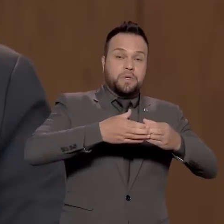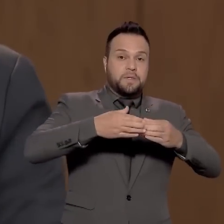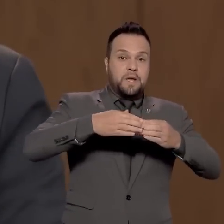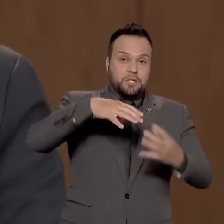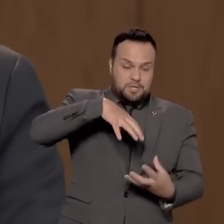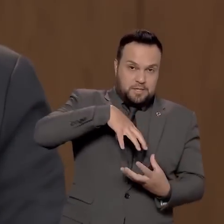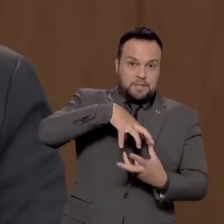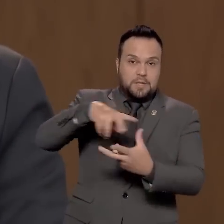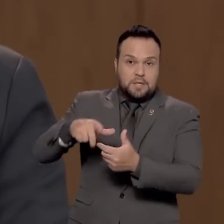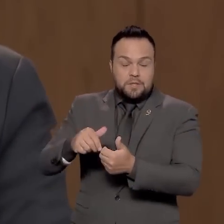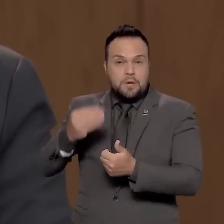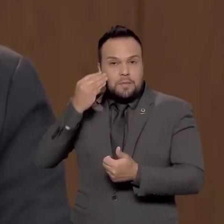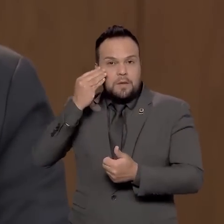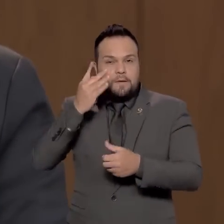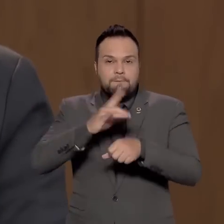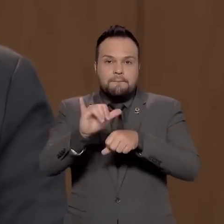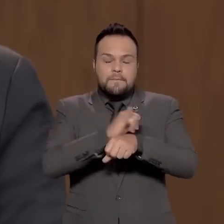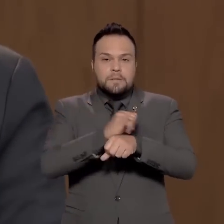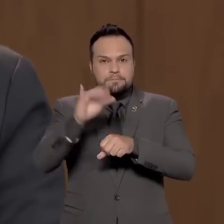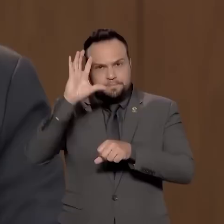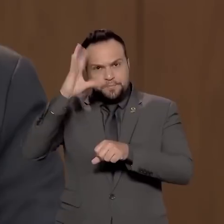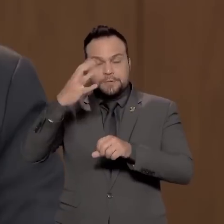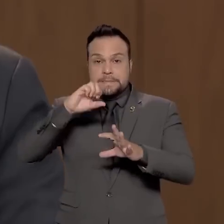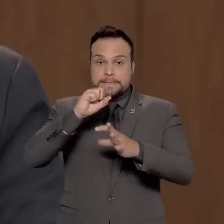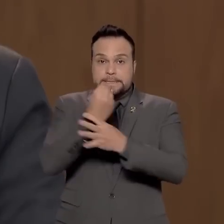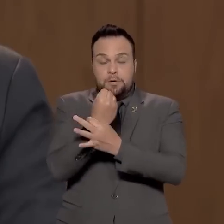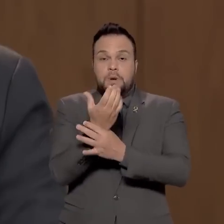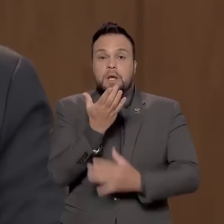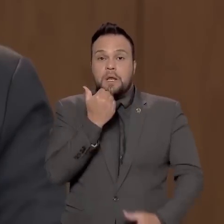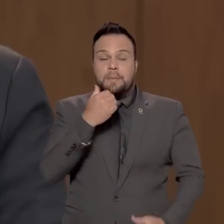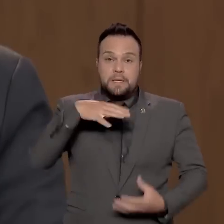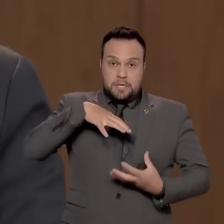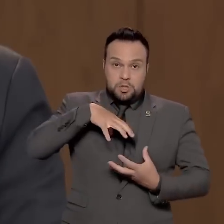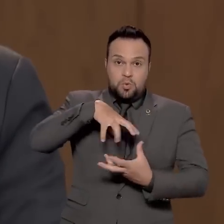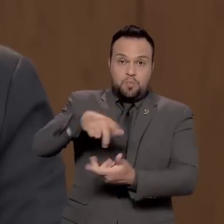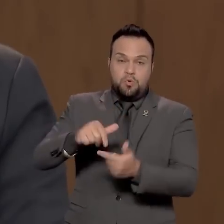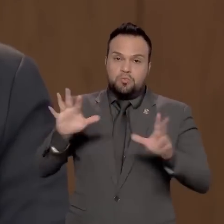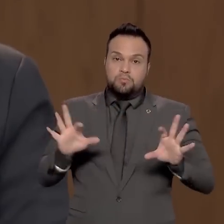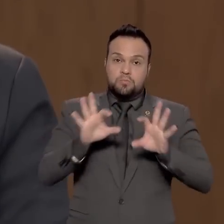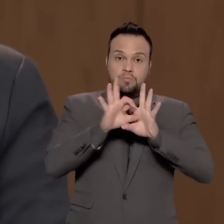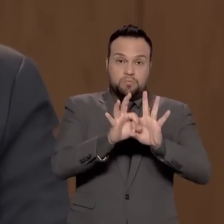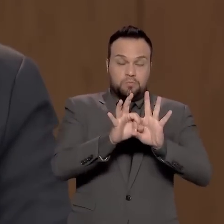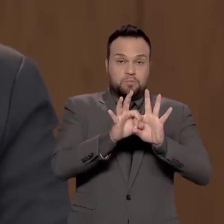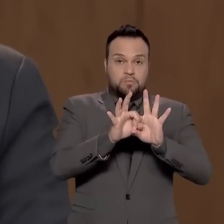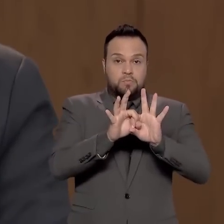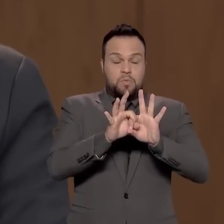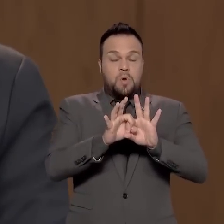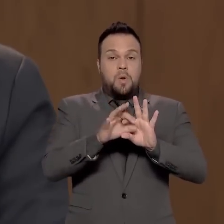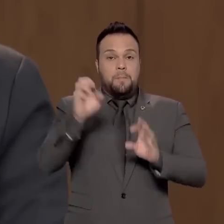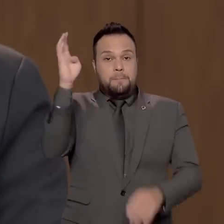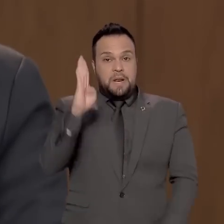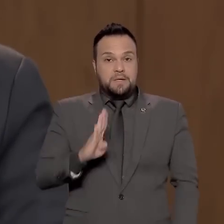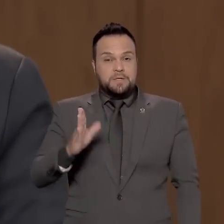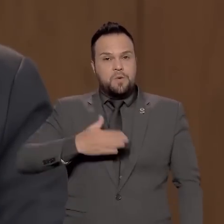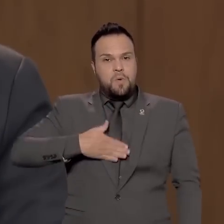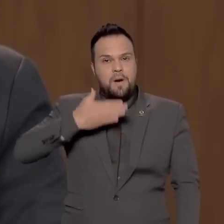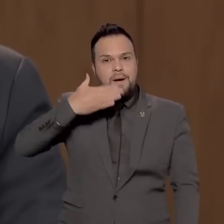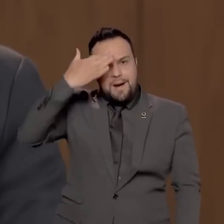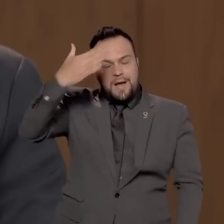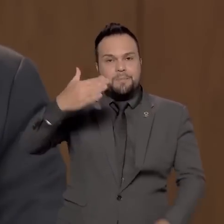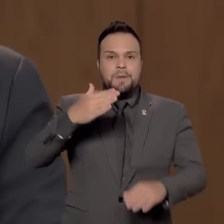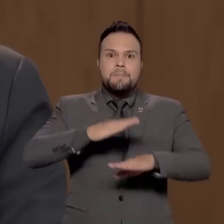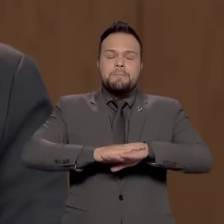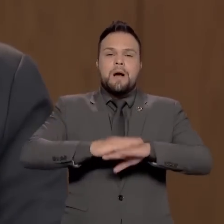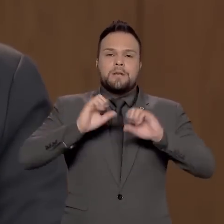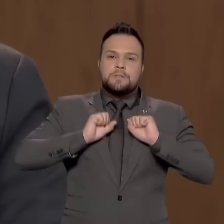comunidade internacional busca soluções para garantir a segurança alimentar do mundo, o elo entre o Brasil e o mundo árabe se